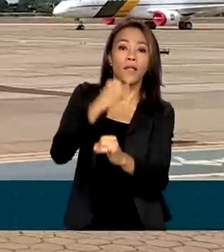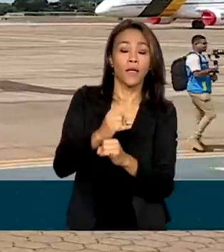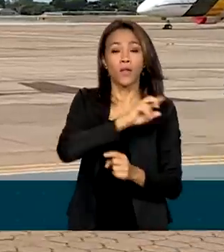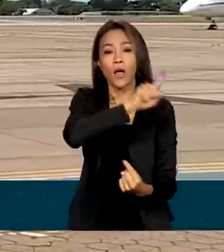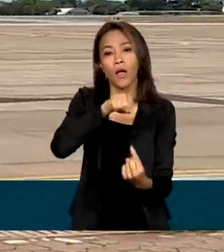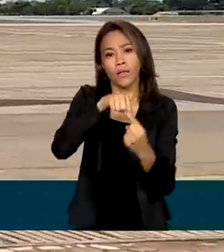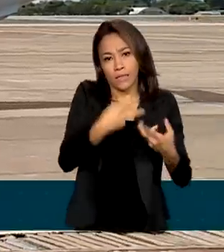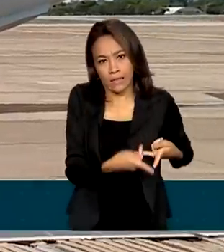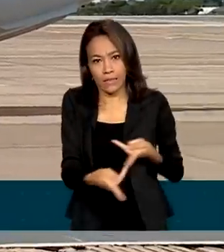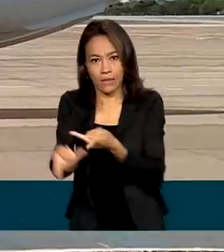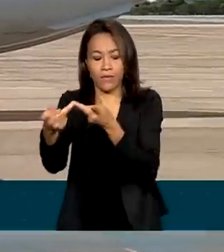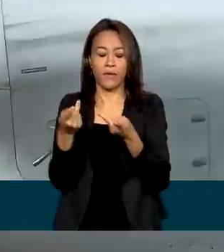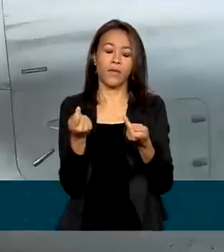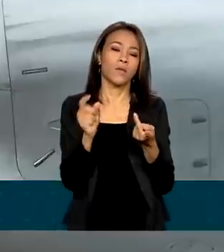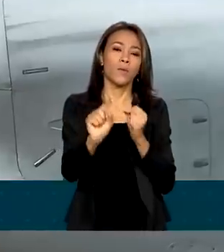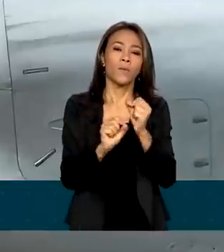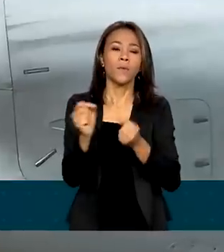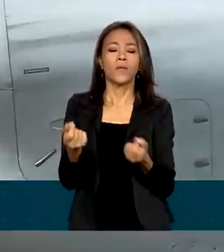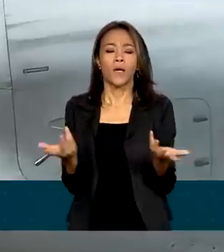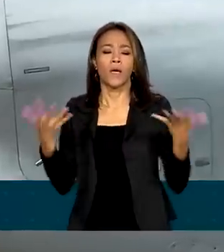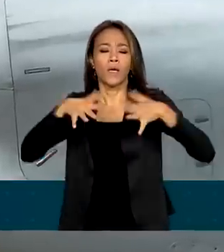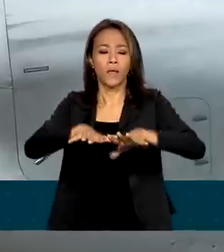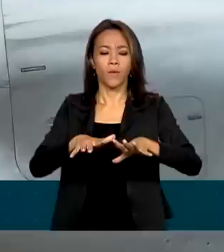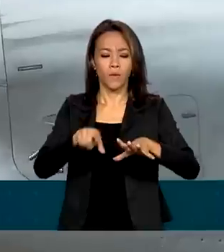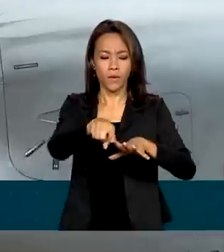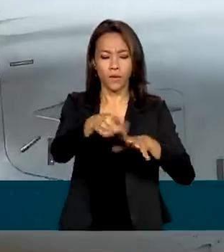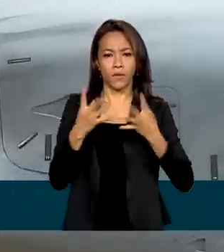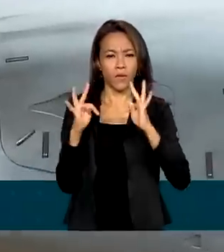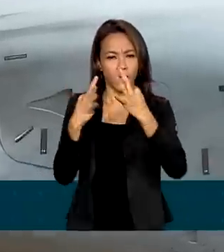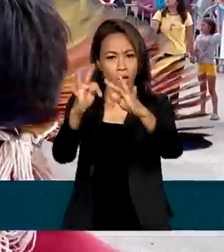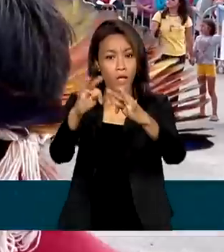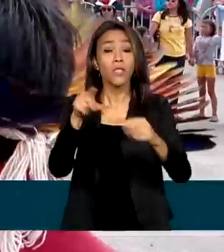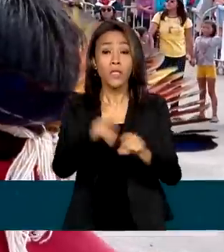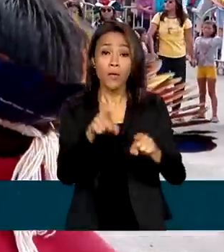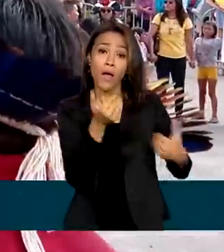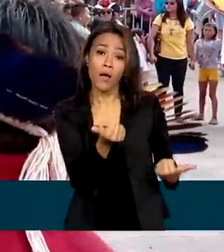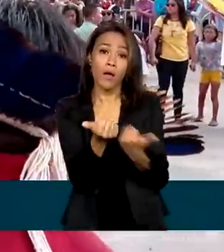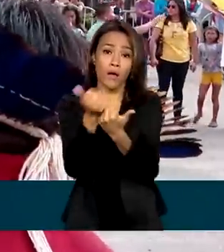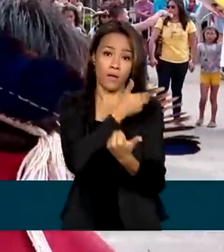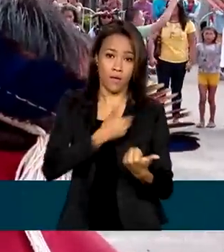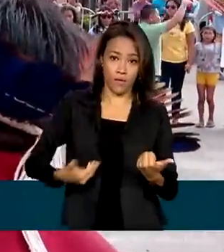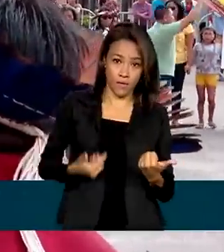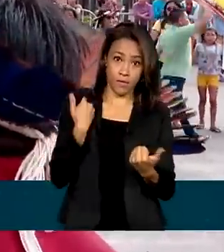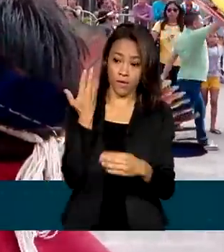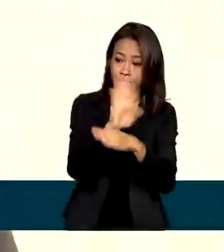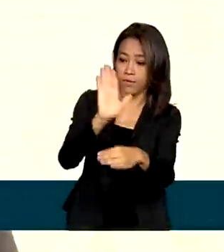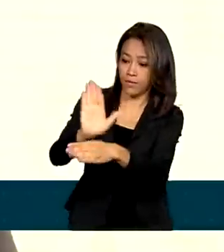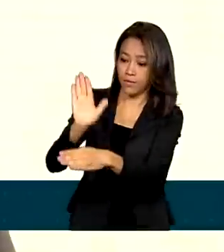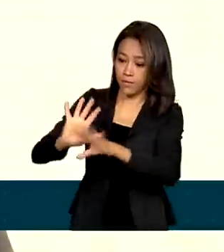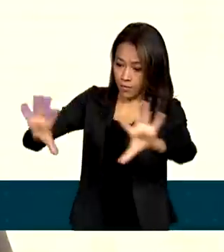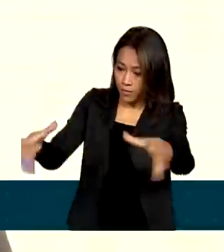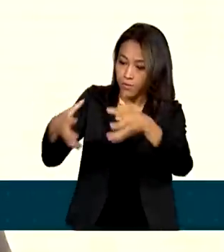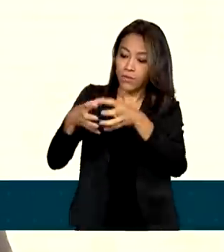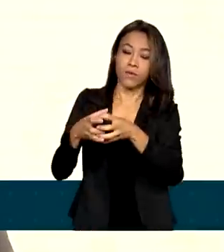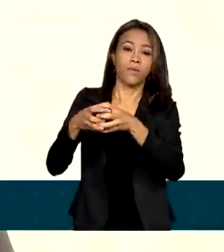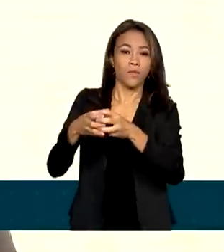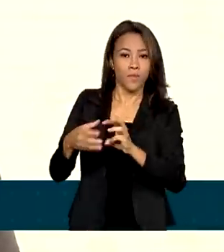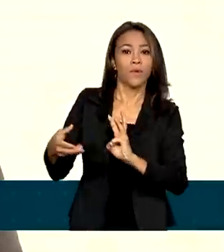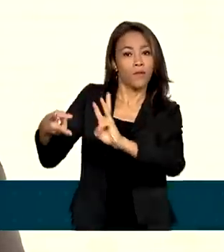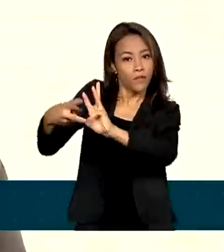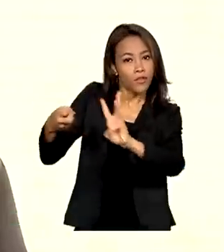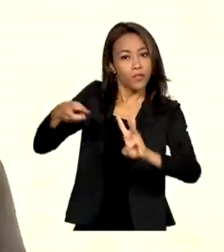e otimizar o trabalho das equipes que prestam apoio humanitário aos indígenas da região. A gente está levando